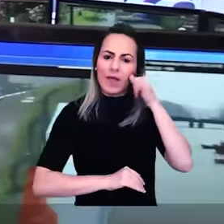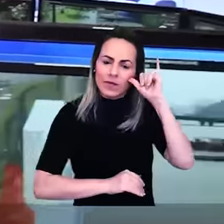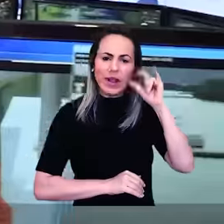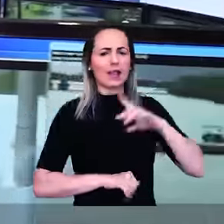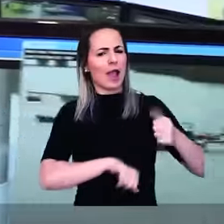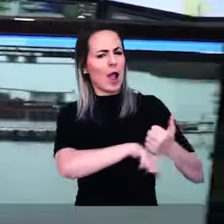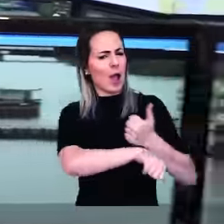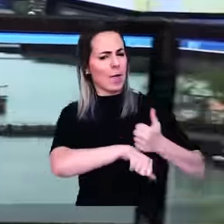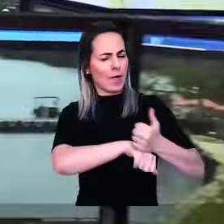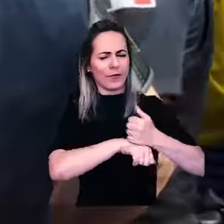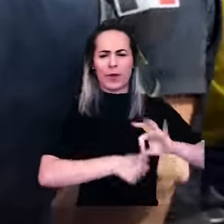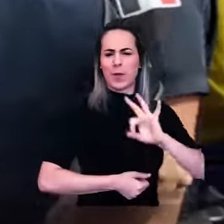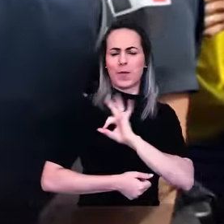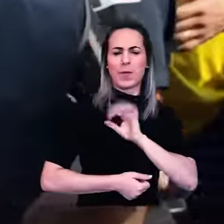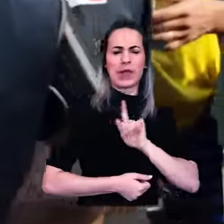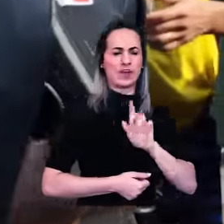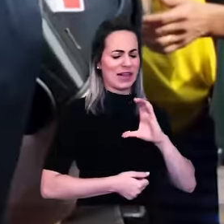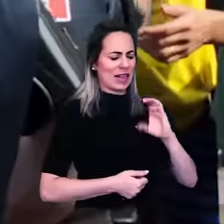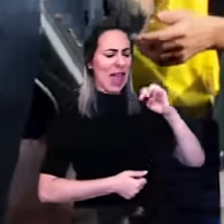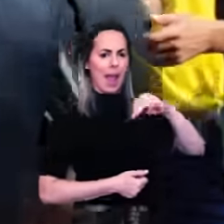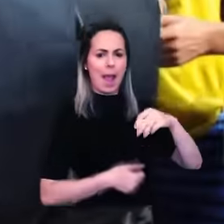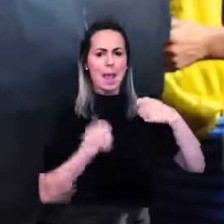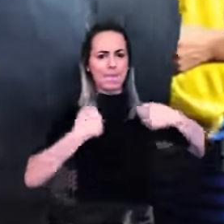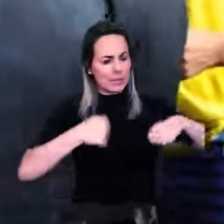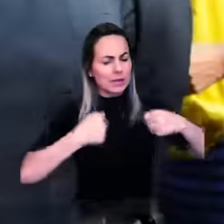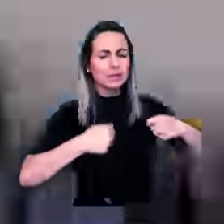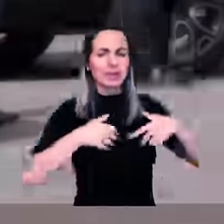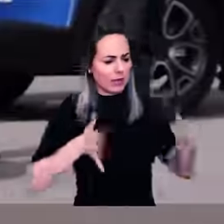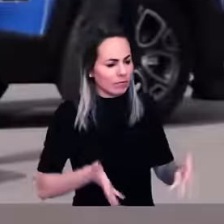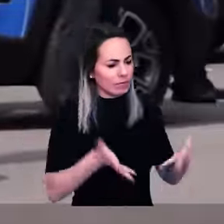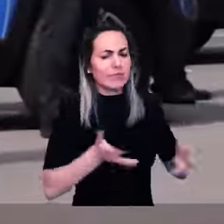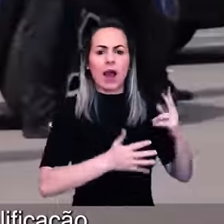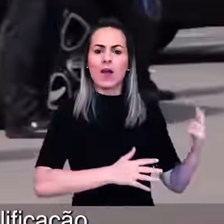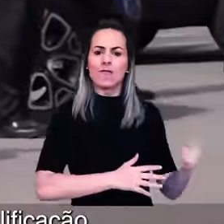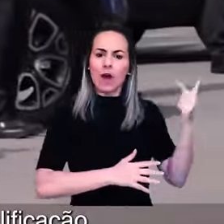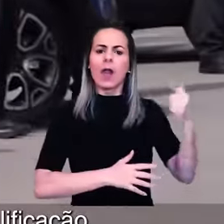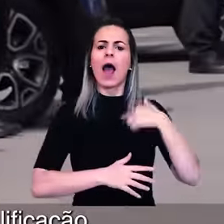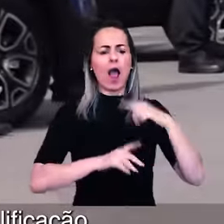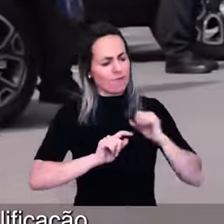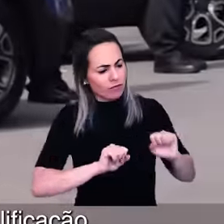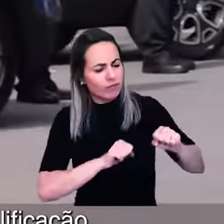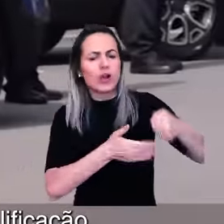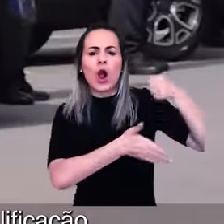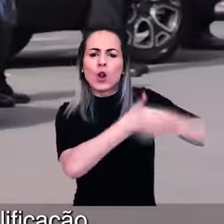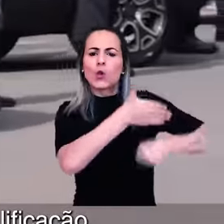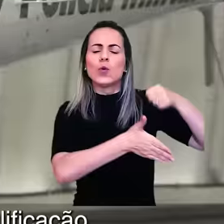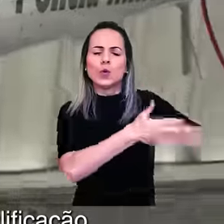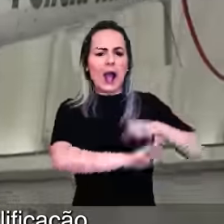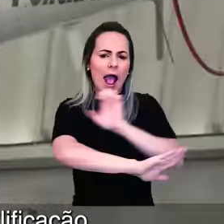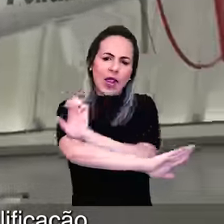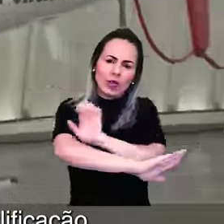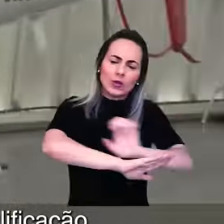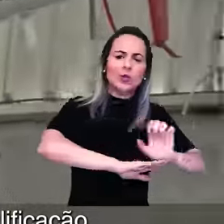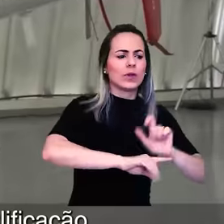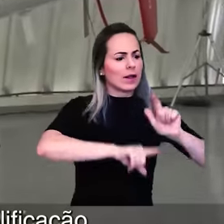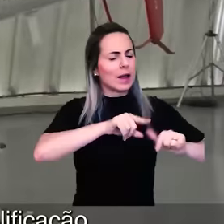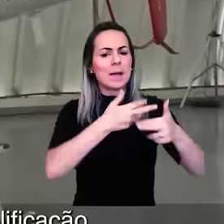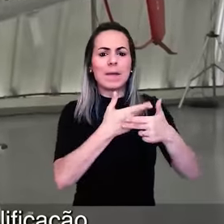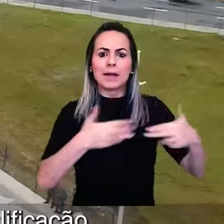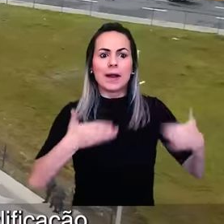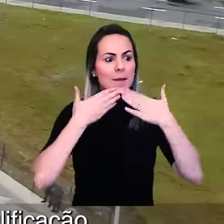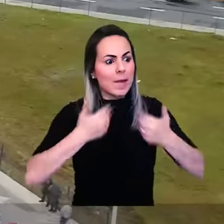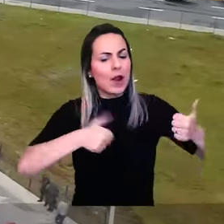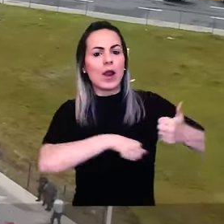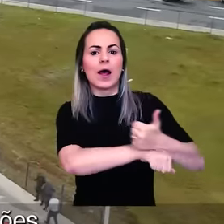Os profissionais de segurança, policiais e ICMs merecem a devida valorização. Por isso vou lutar por mais infraestrutura, equipamentos